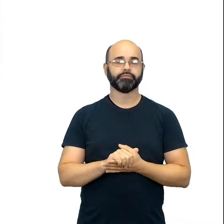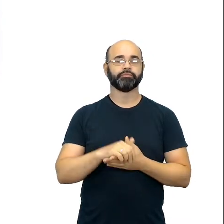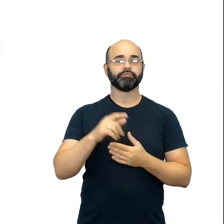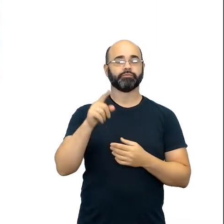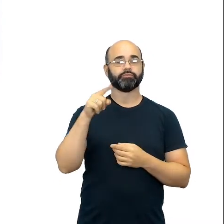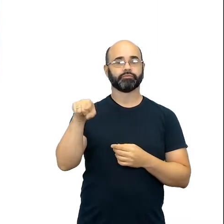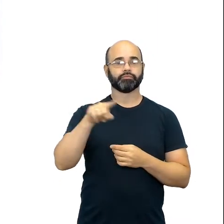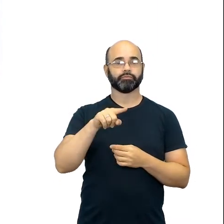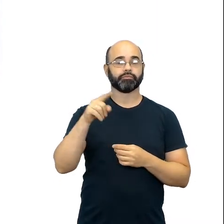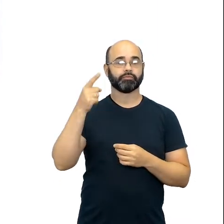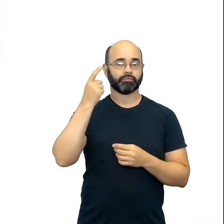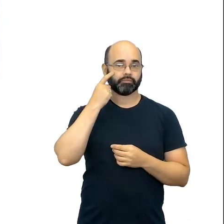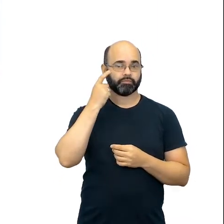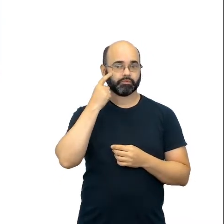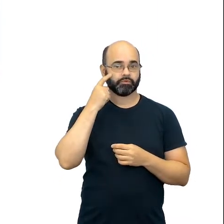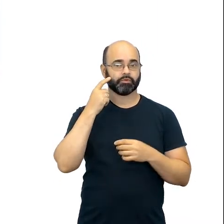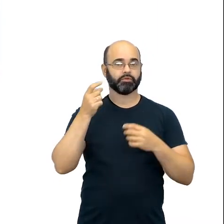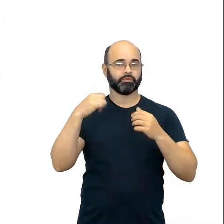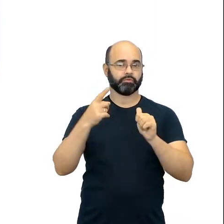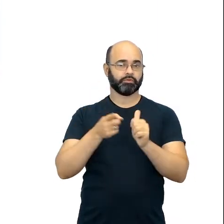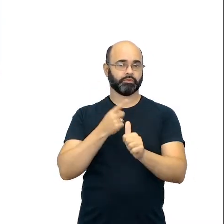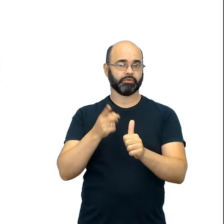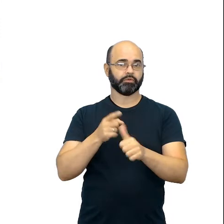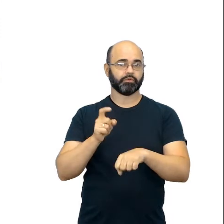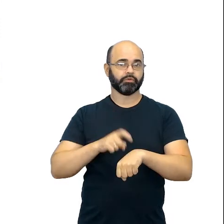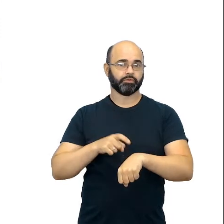gente vai ter aqui o nosso primeiro momento.